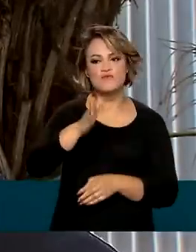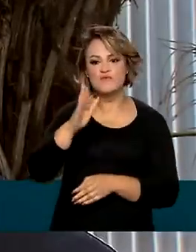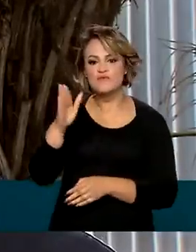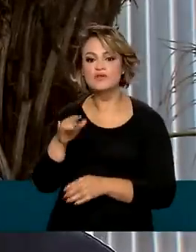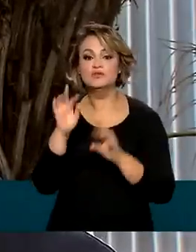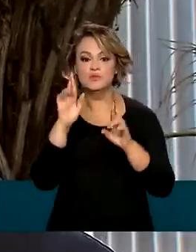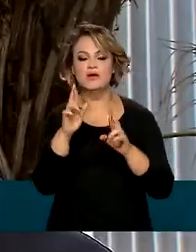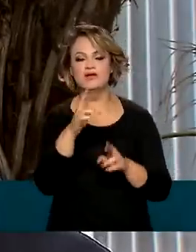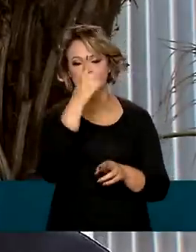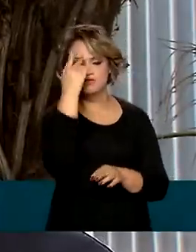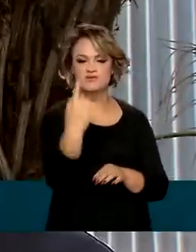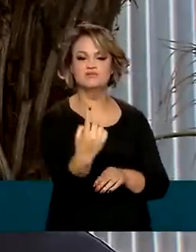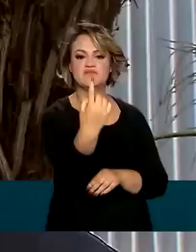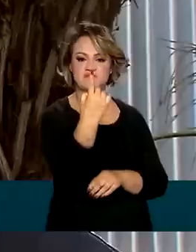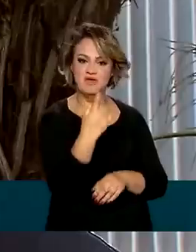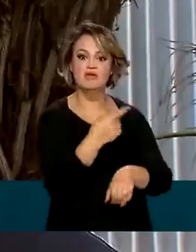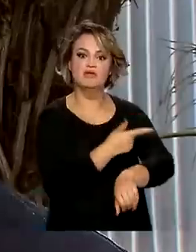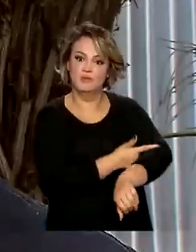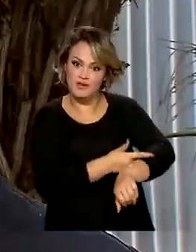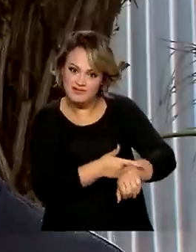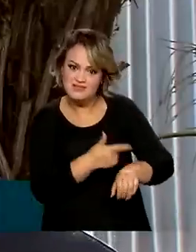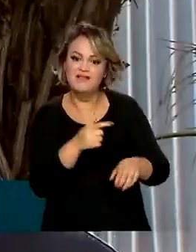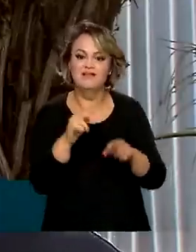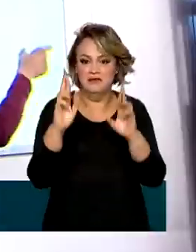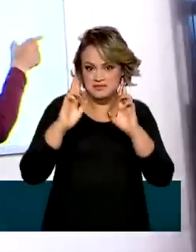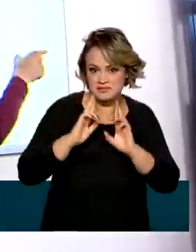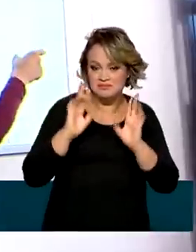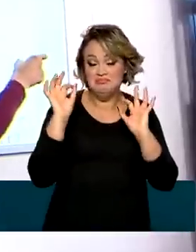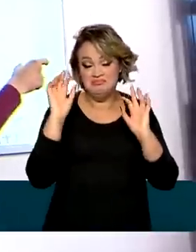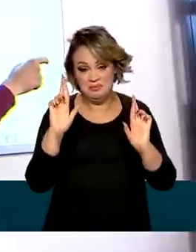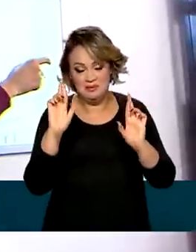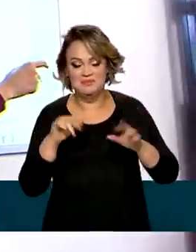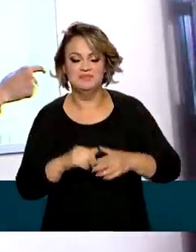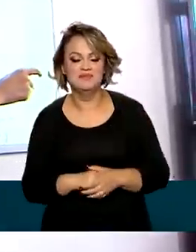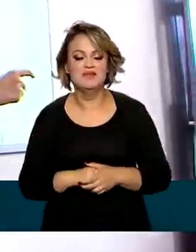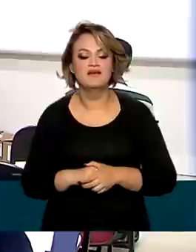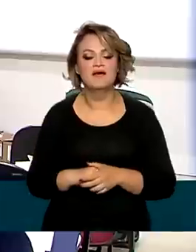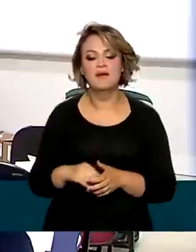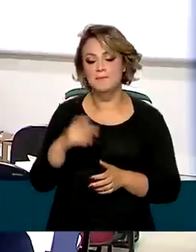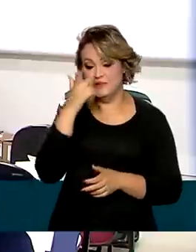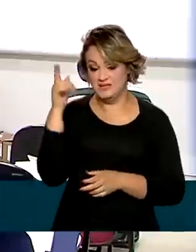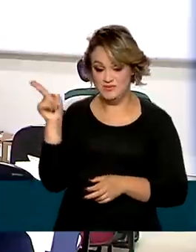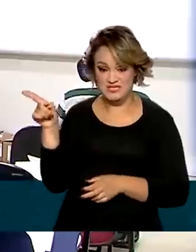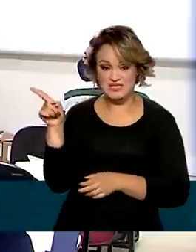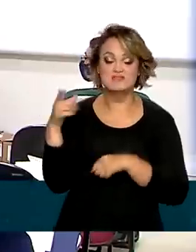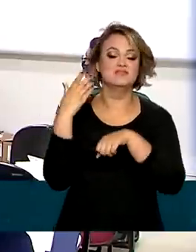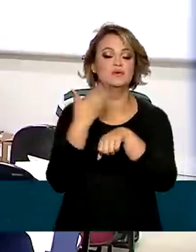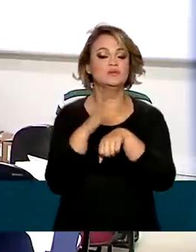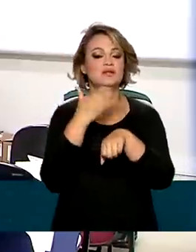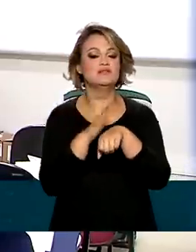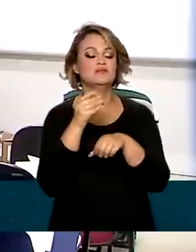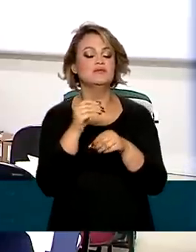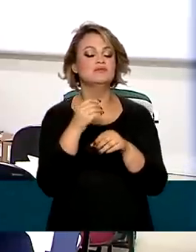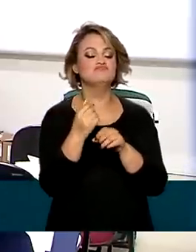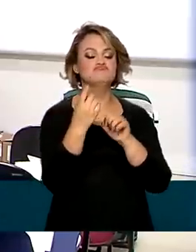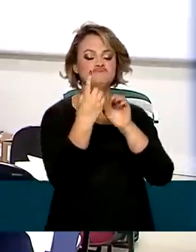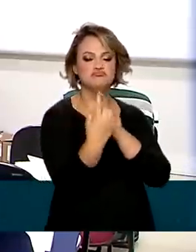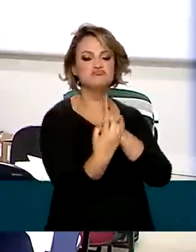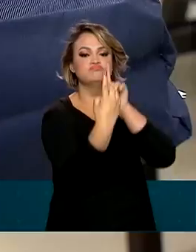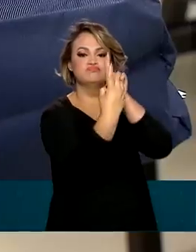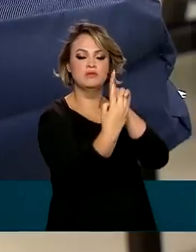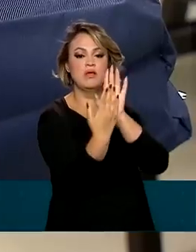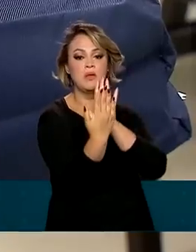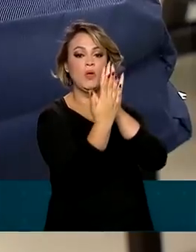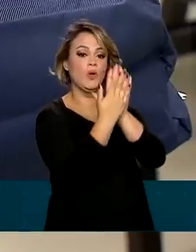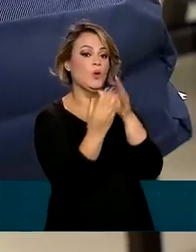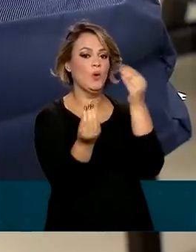moradores atendam a gente com educação e respeito. Os futuros recenseadores vão aprender como abordar as pessoas,